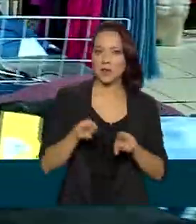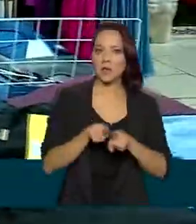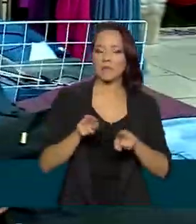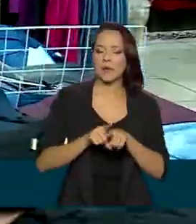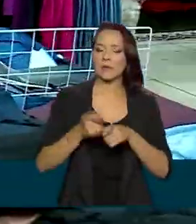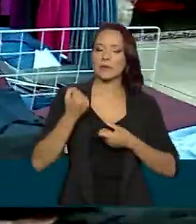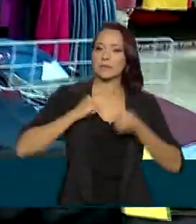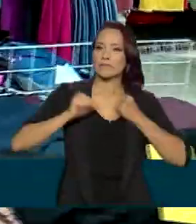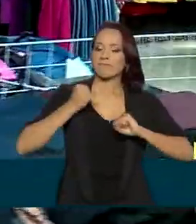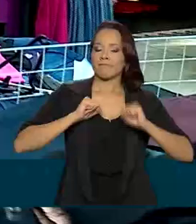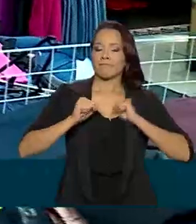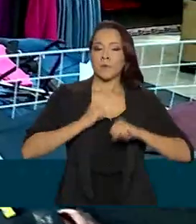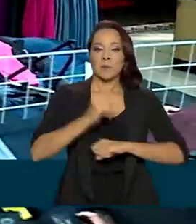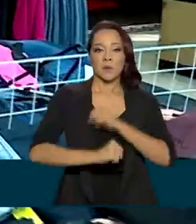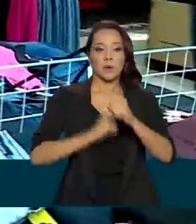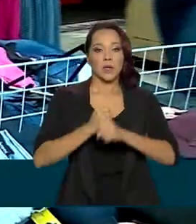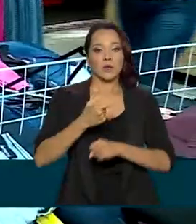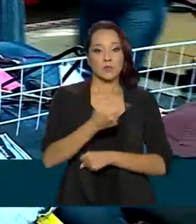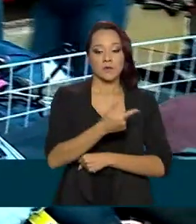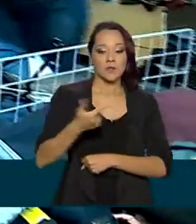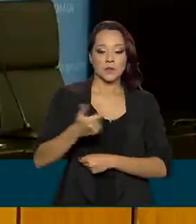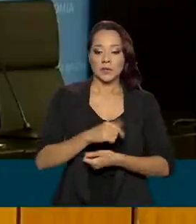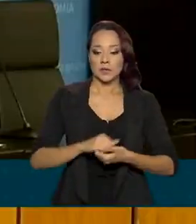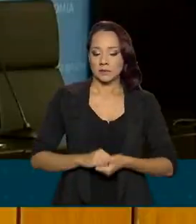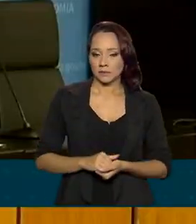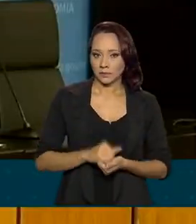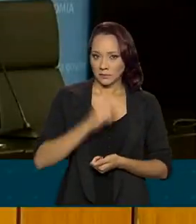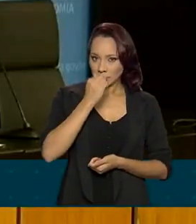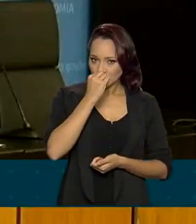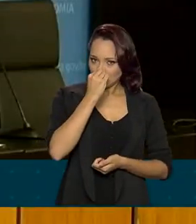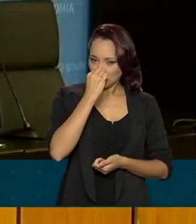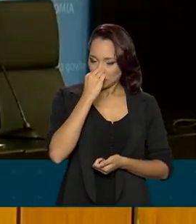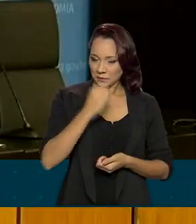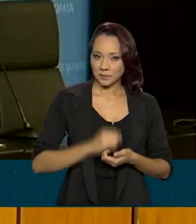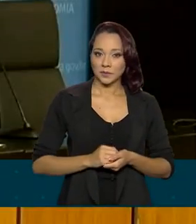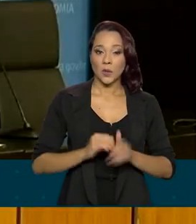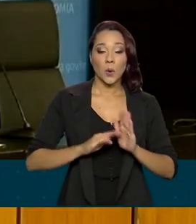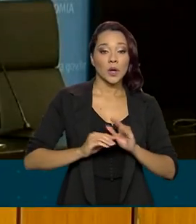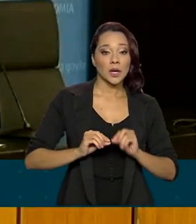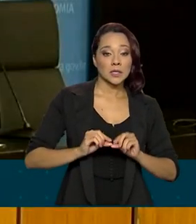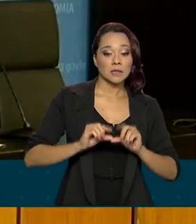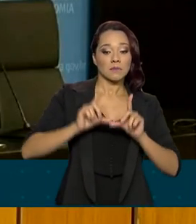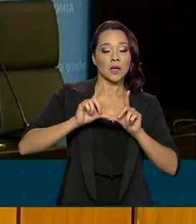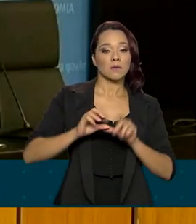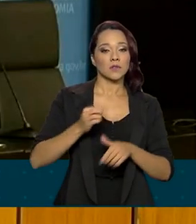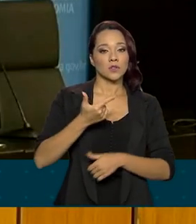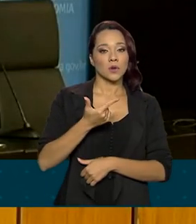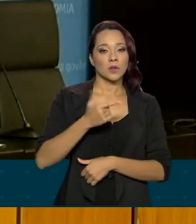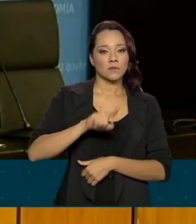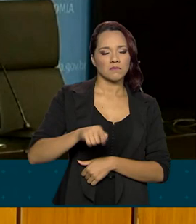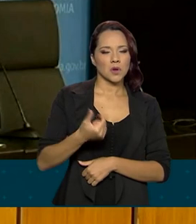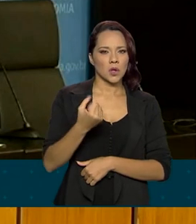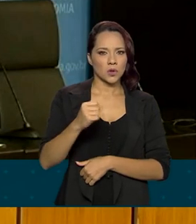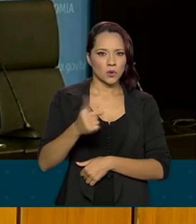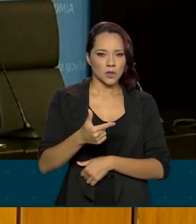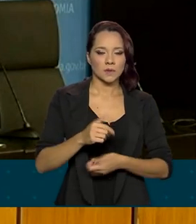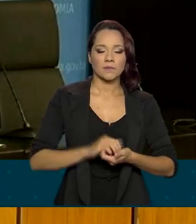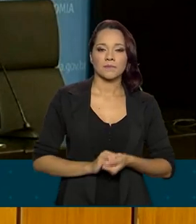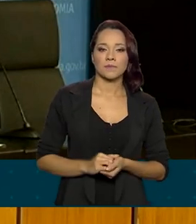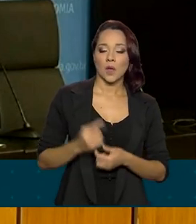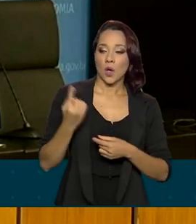as expectativas para 2022. O crescimento do ano que vem vai ser uma resultante de dois vetores. Um